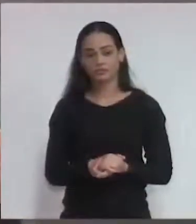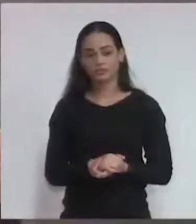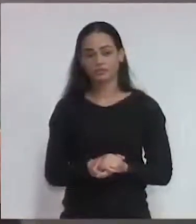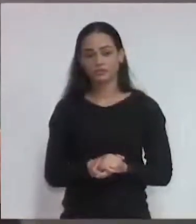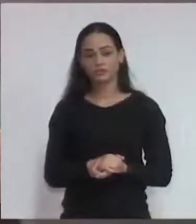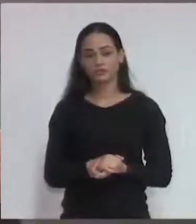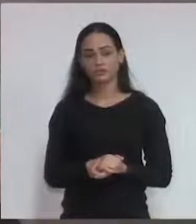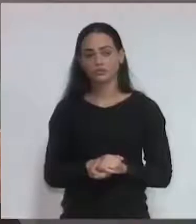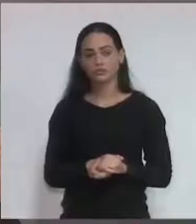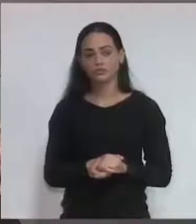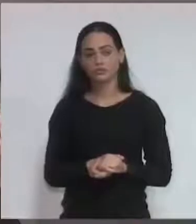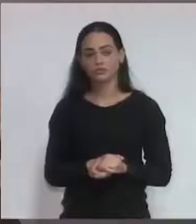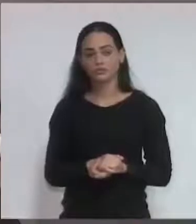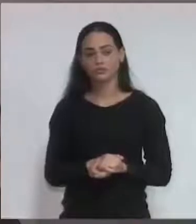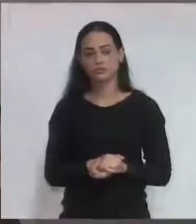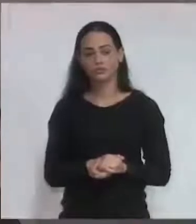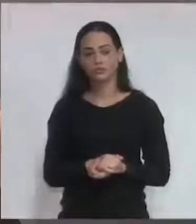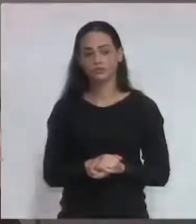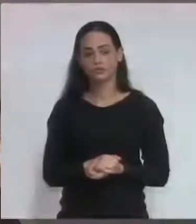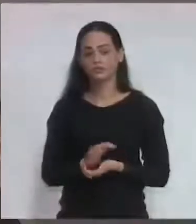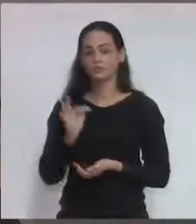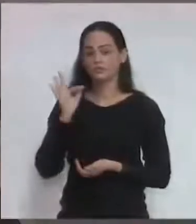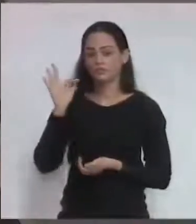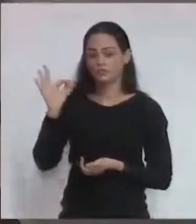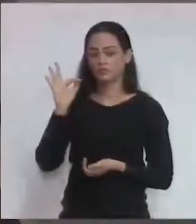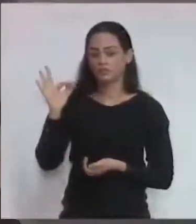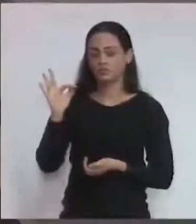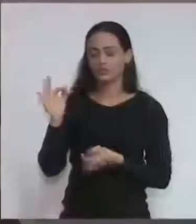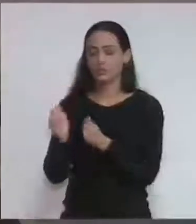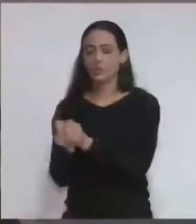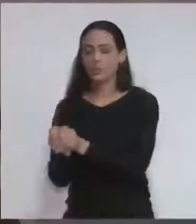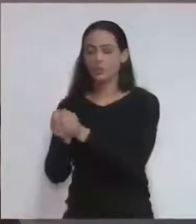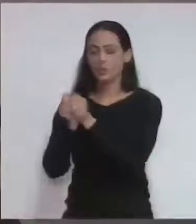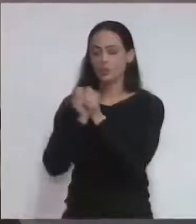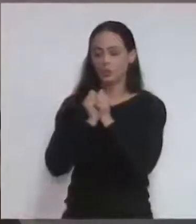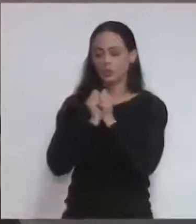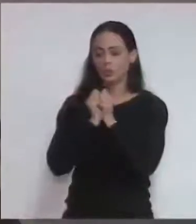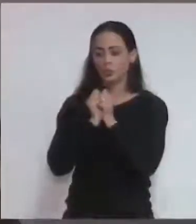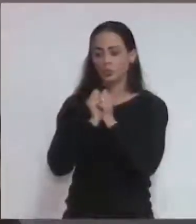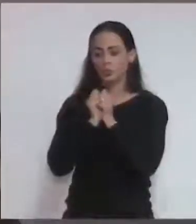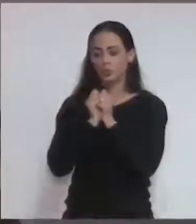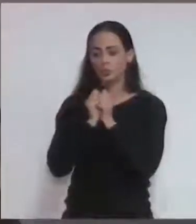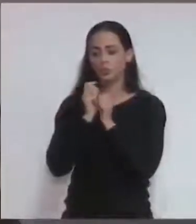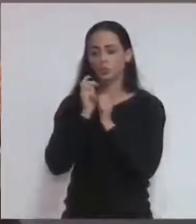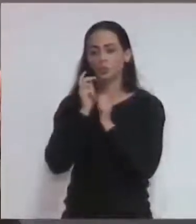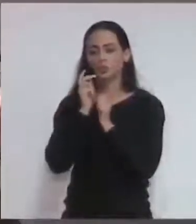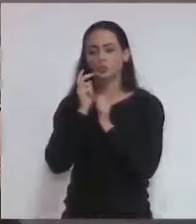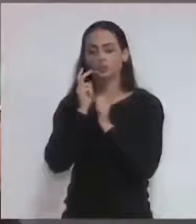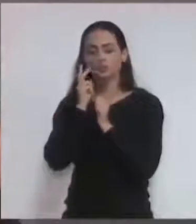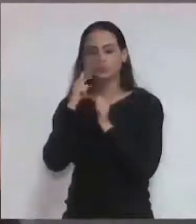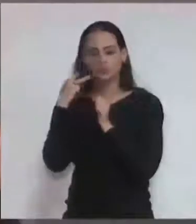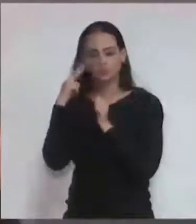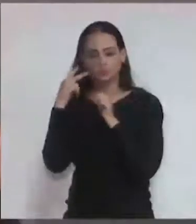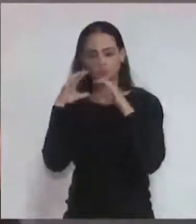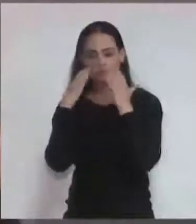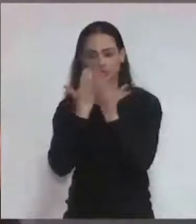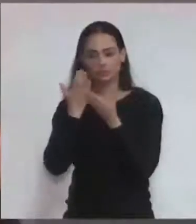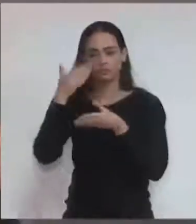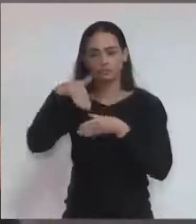nessa Câmara Municipal. É como o Márcio Melli disse, sabemos qual